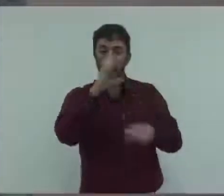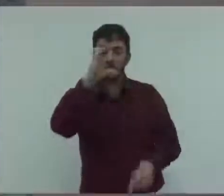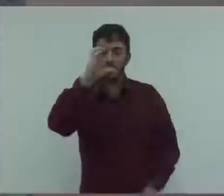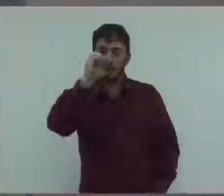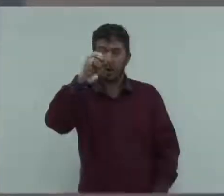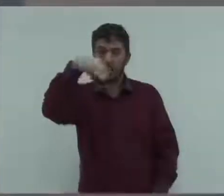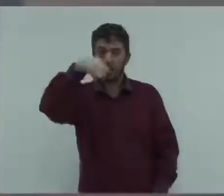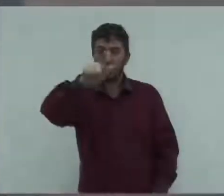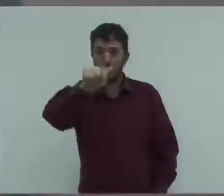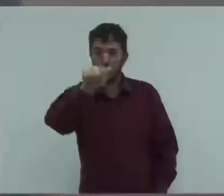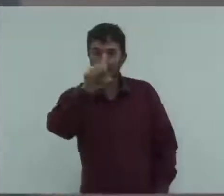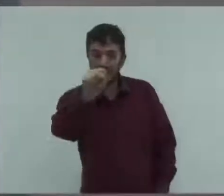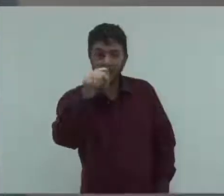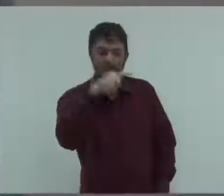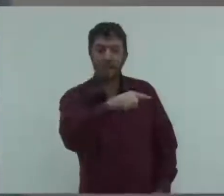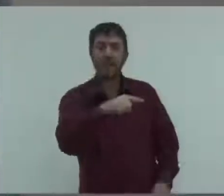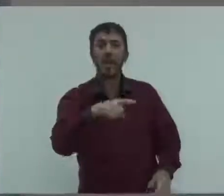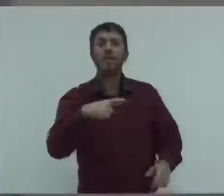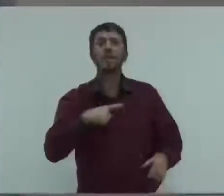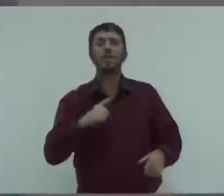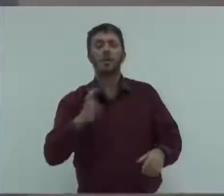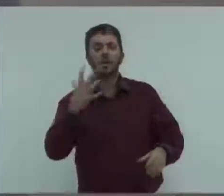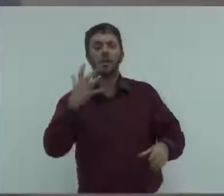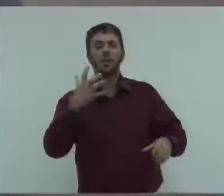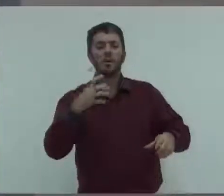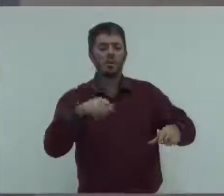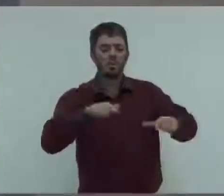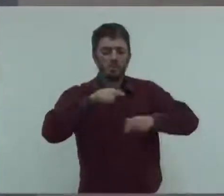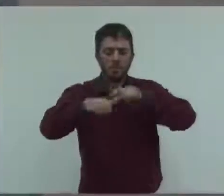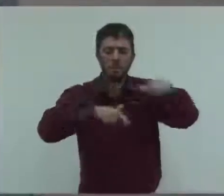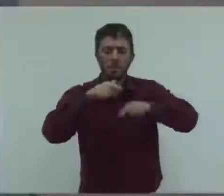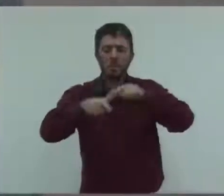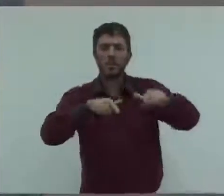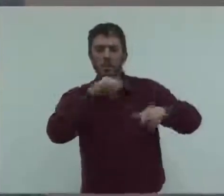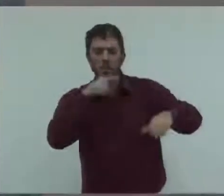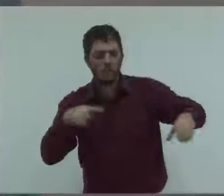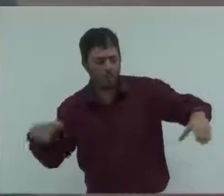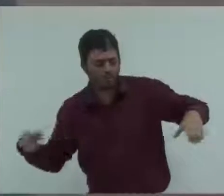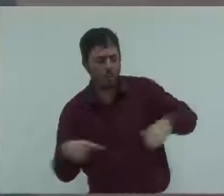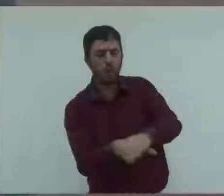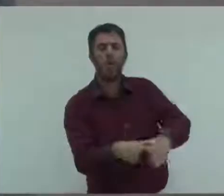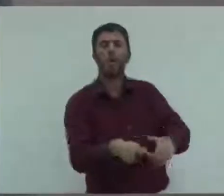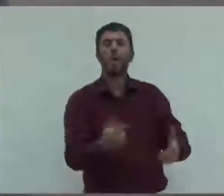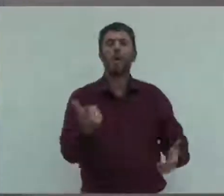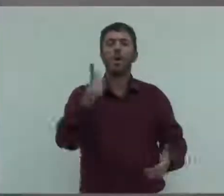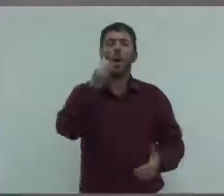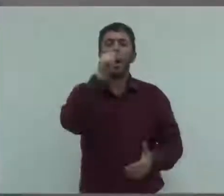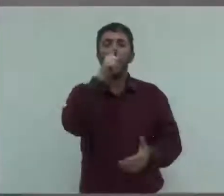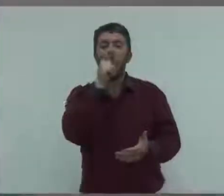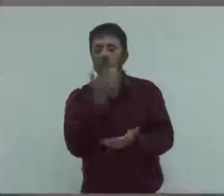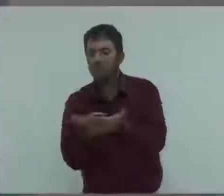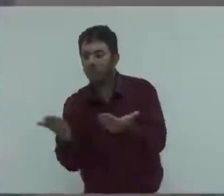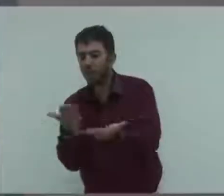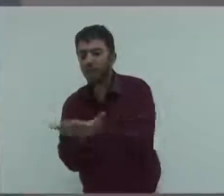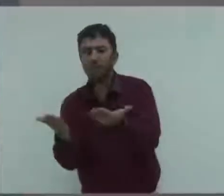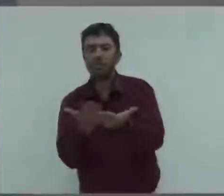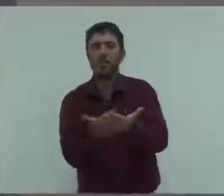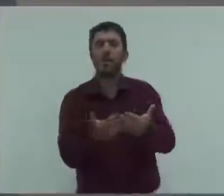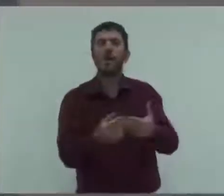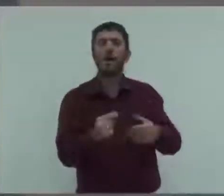Esses dias tivemos falta de água ali na região do Panorama, porque os acidentes pela